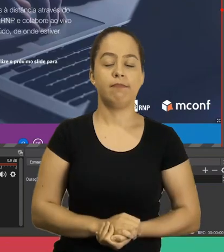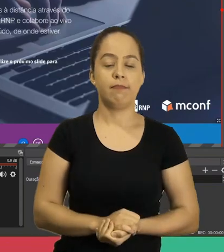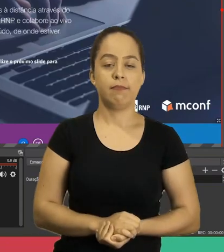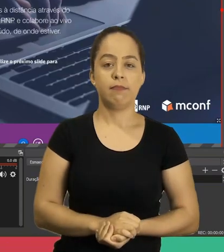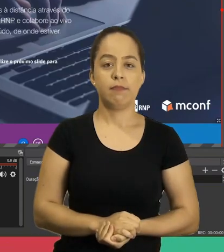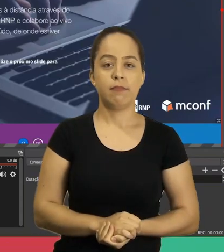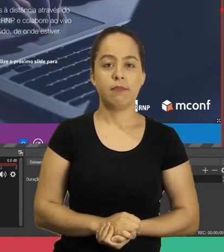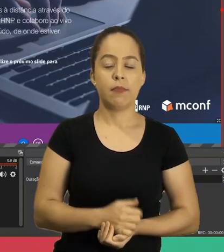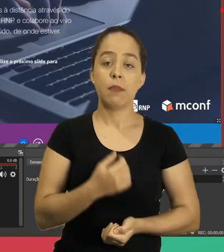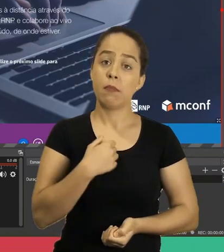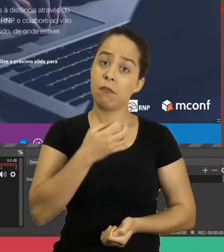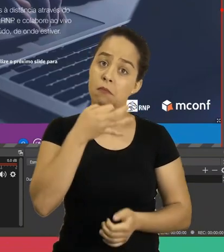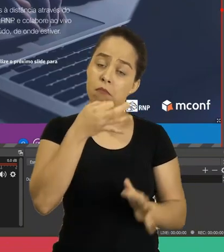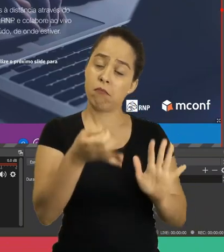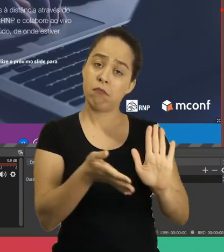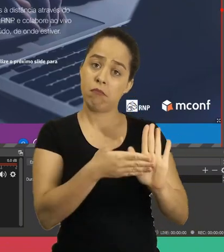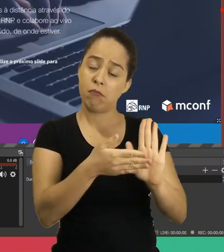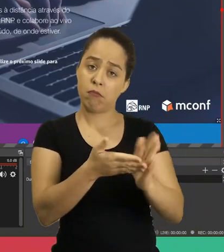redimensionar ali.